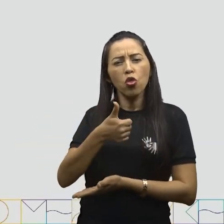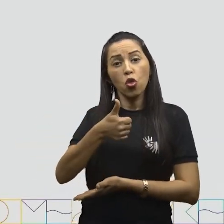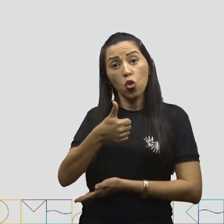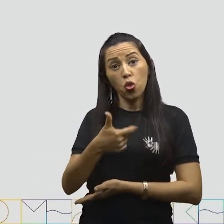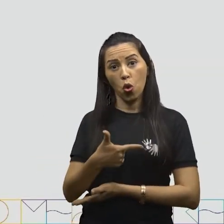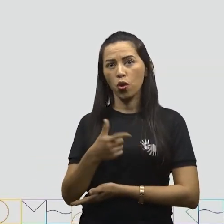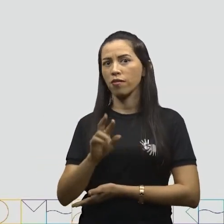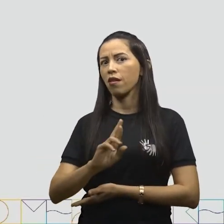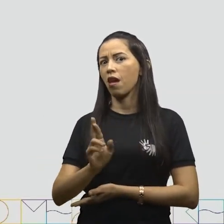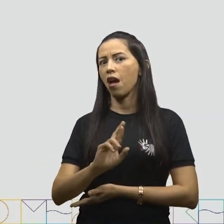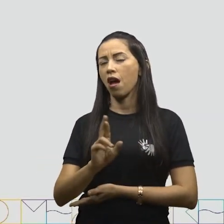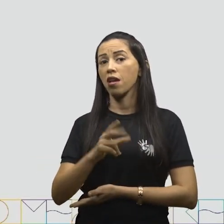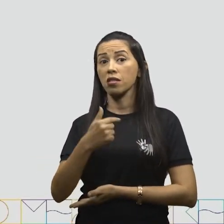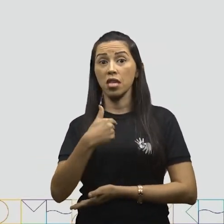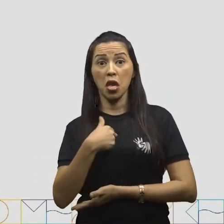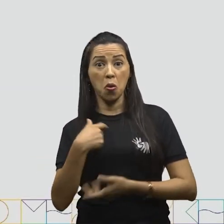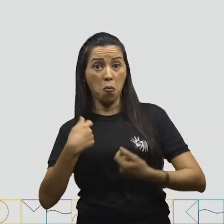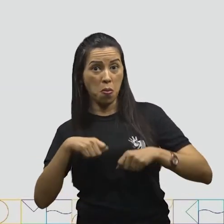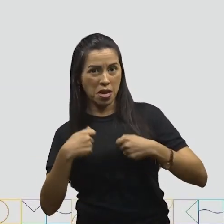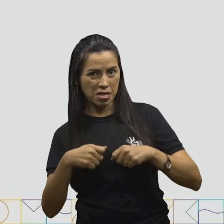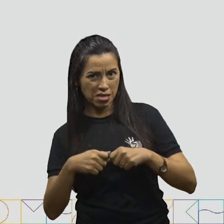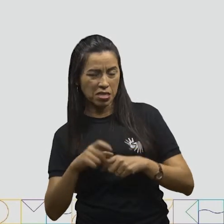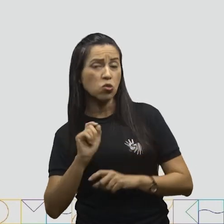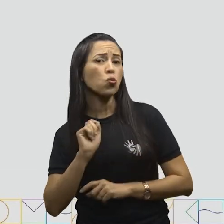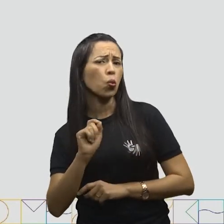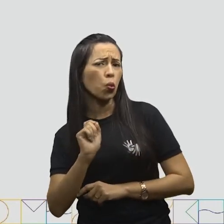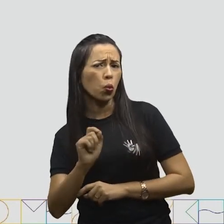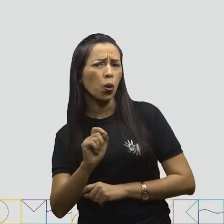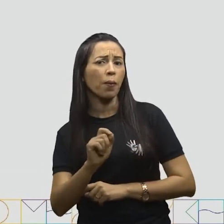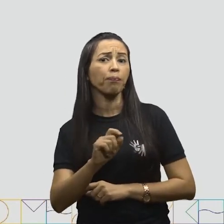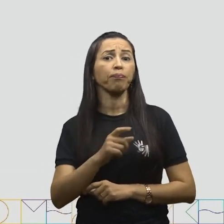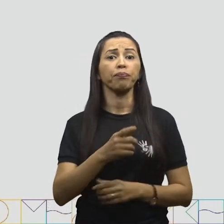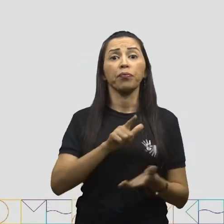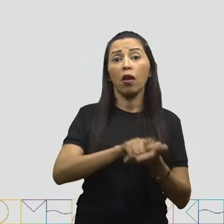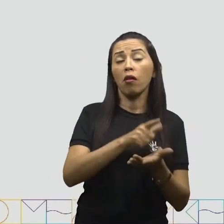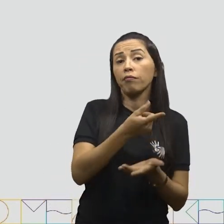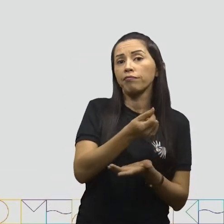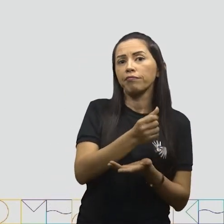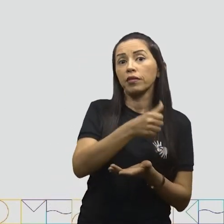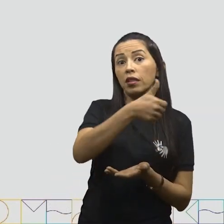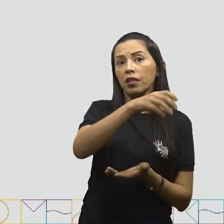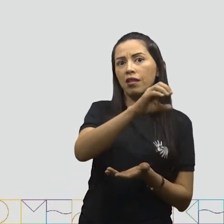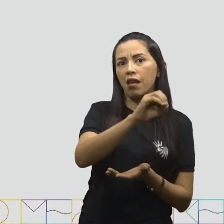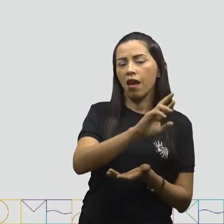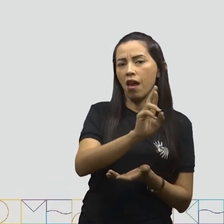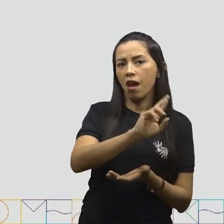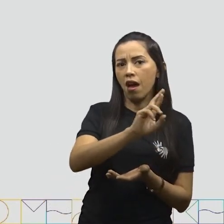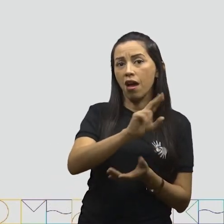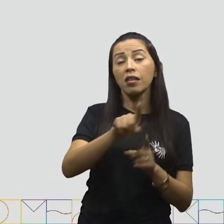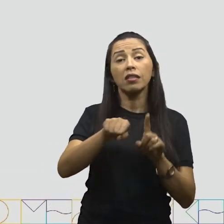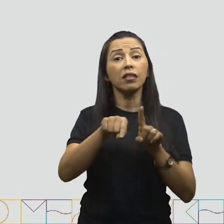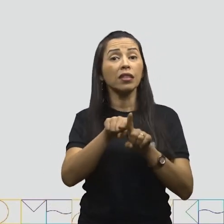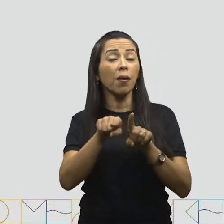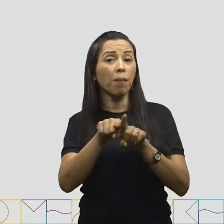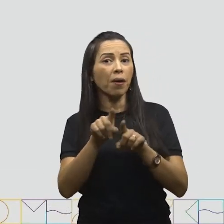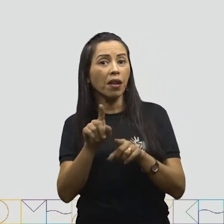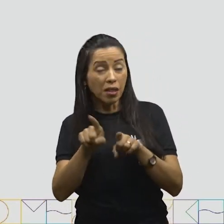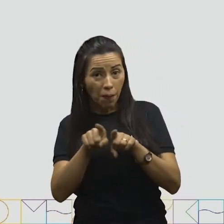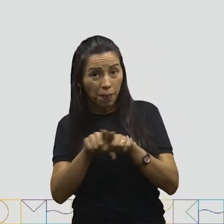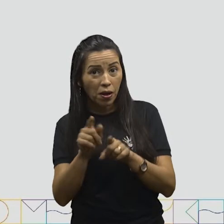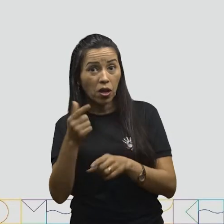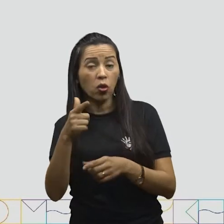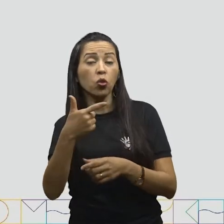Precisaremos de uma cédula de 10 reais e uma de 2 reais.